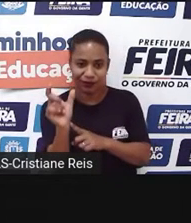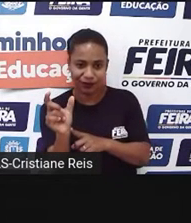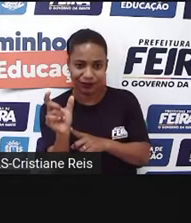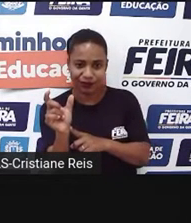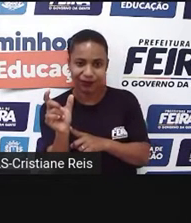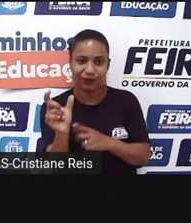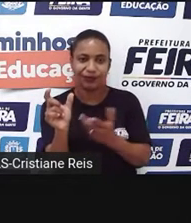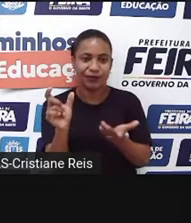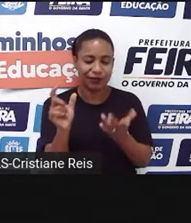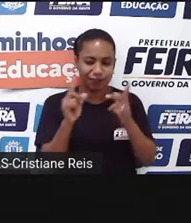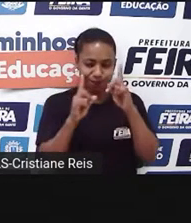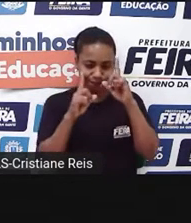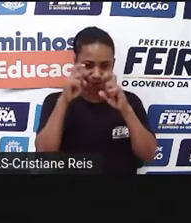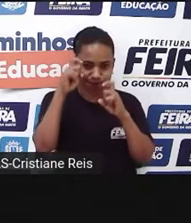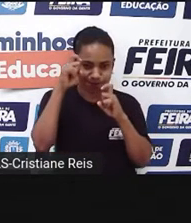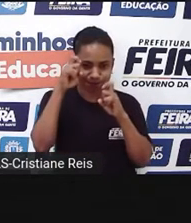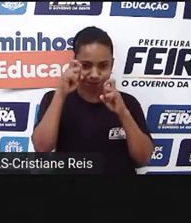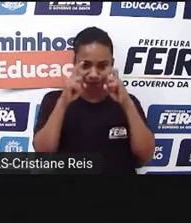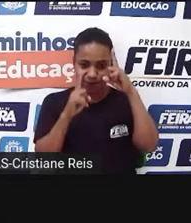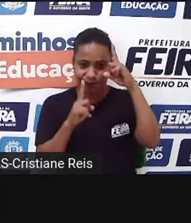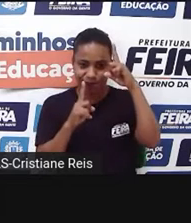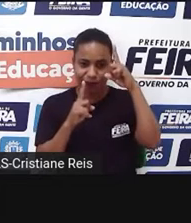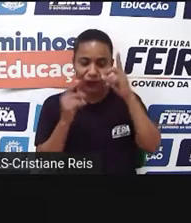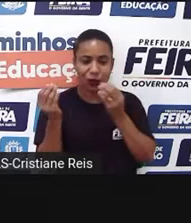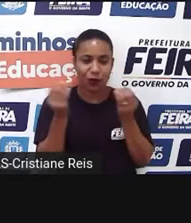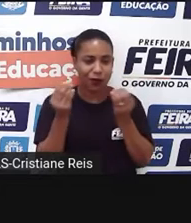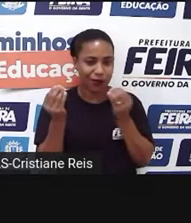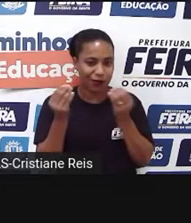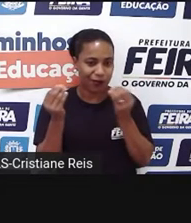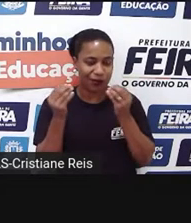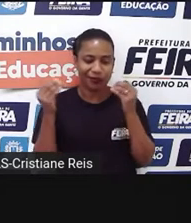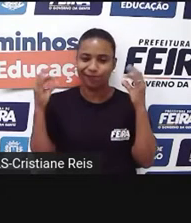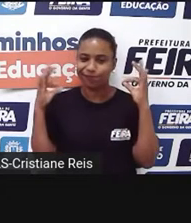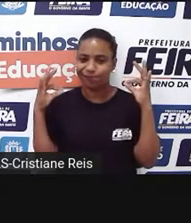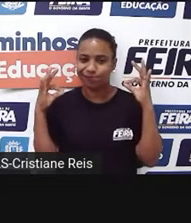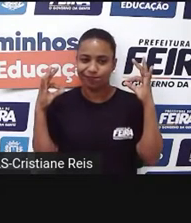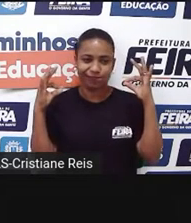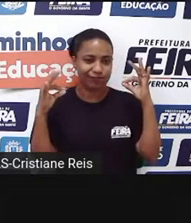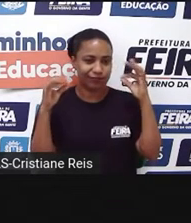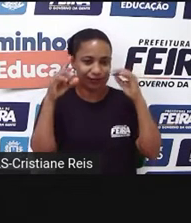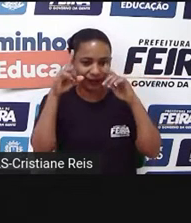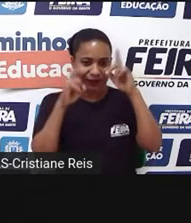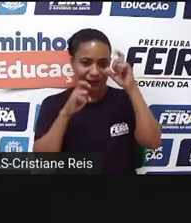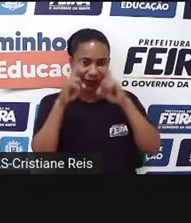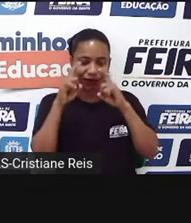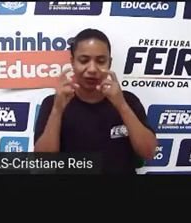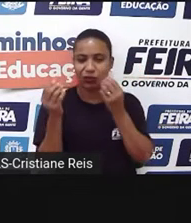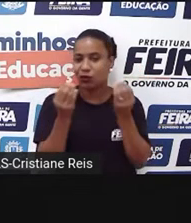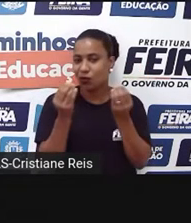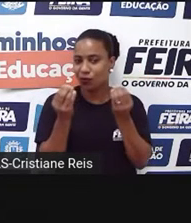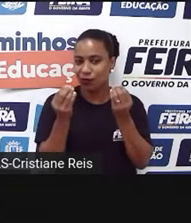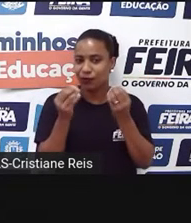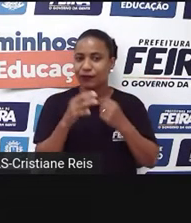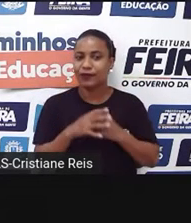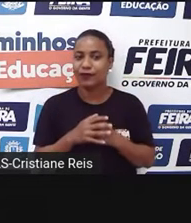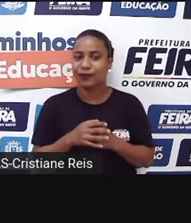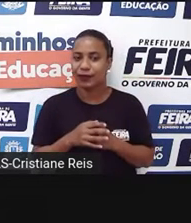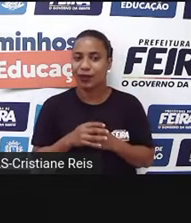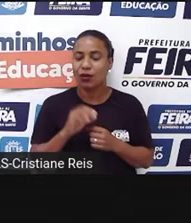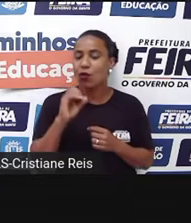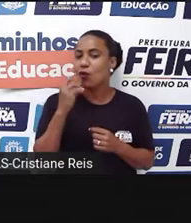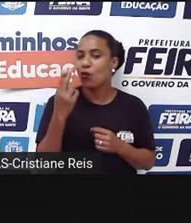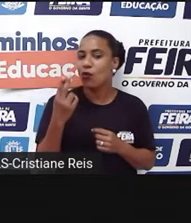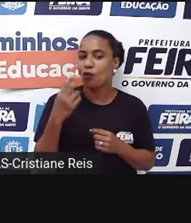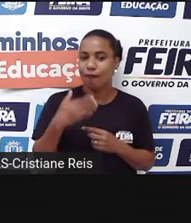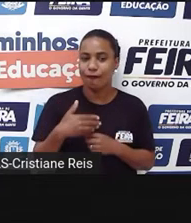do ator, da atriz, no momento de falar, de expressão a determinada fala. Ou, de repente, algo que vai